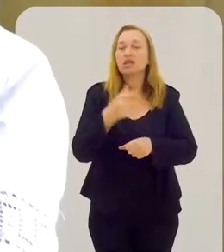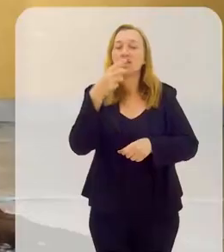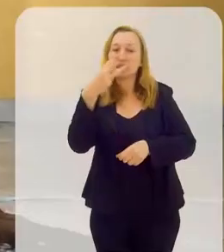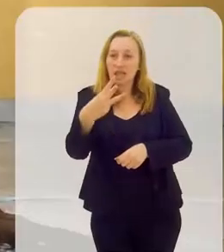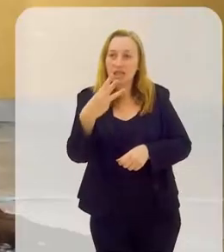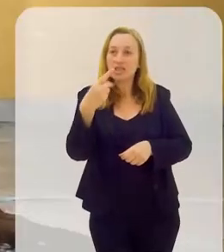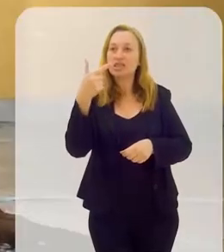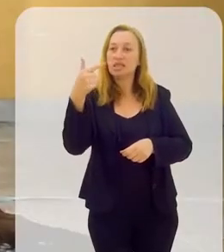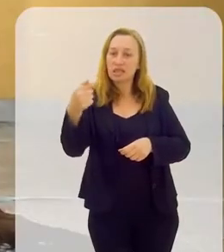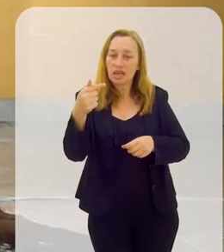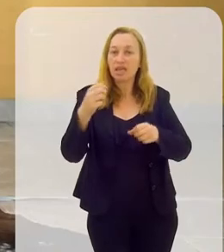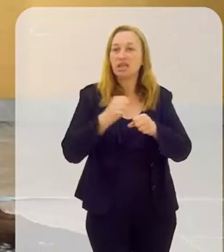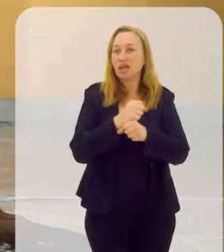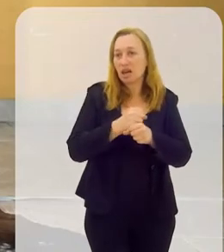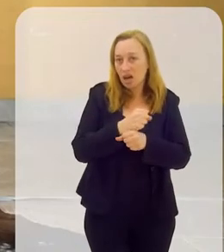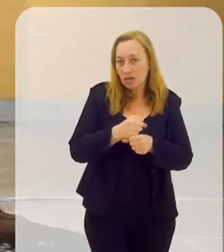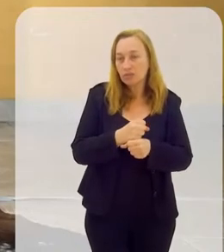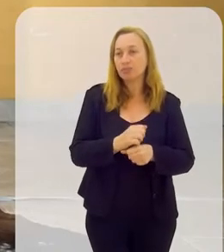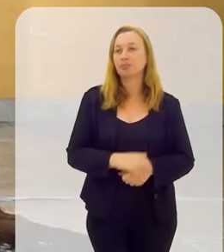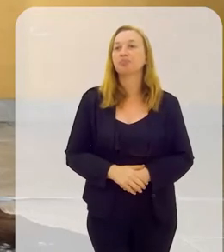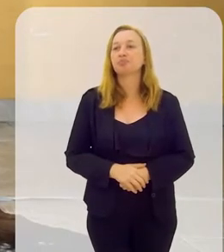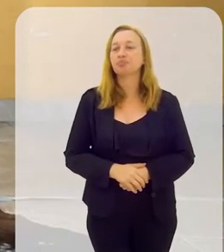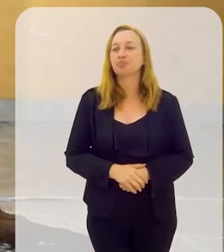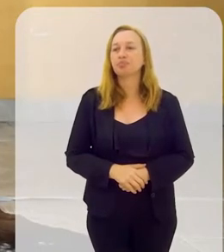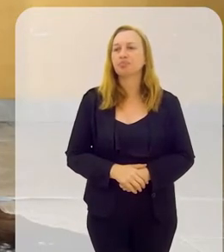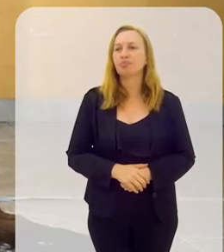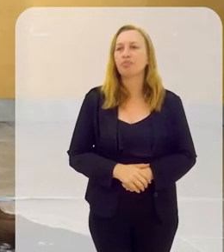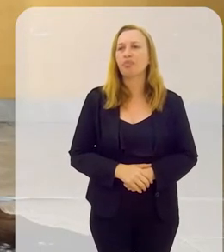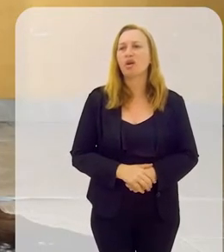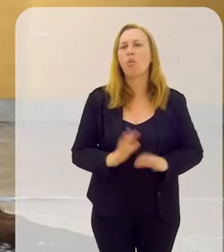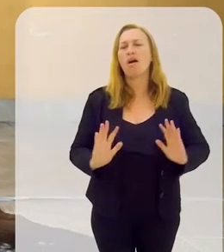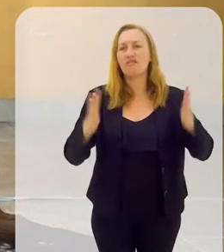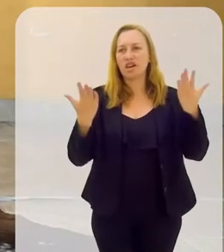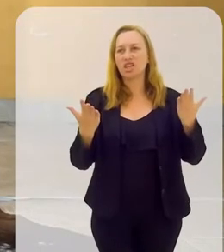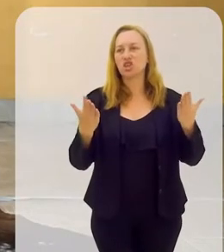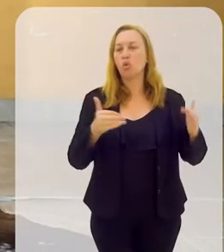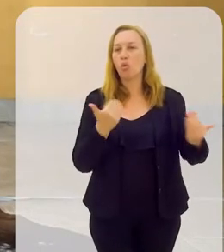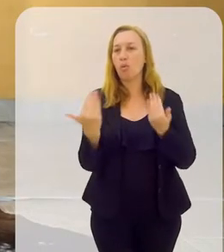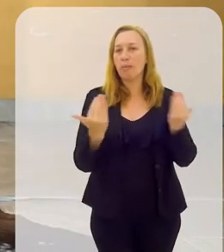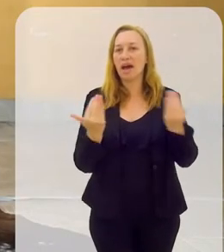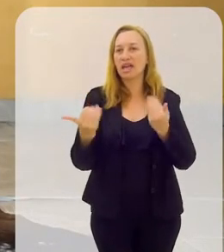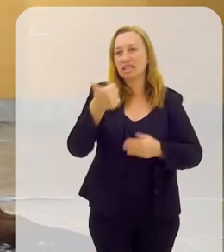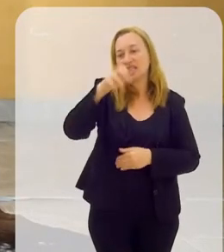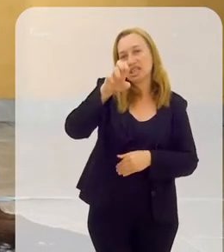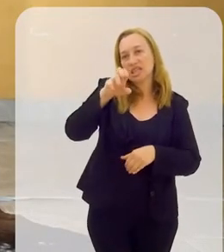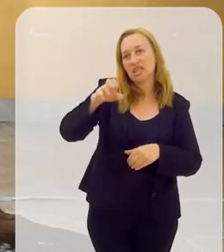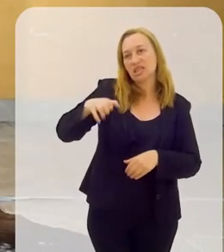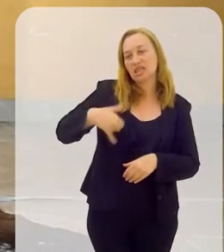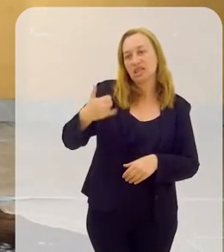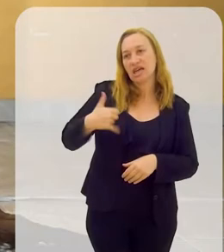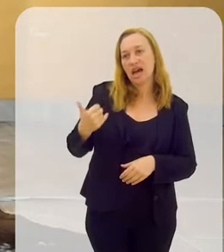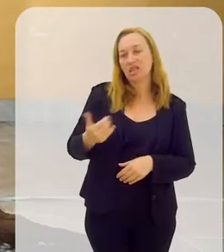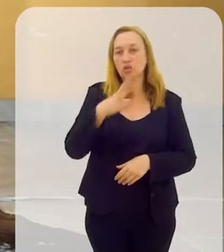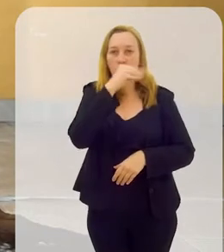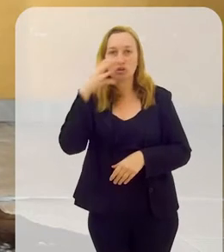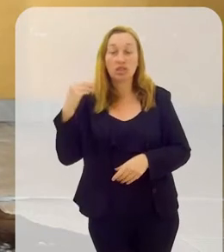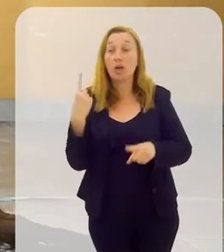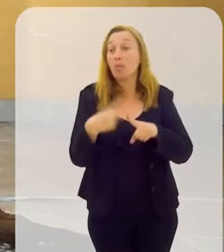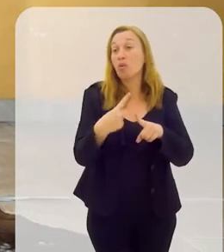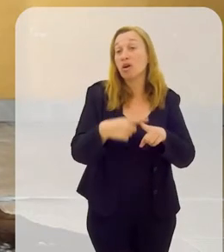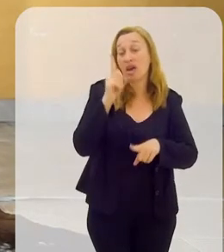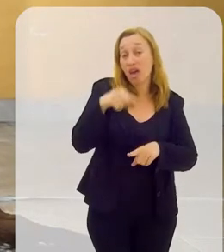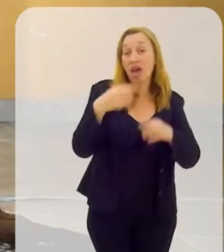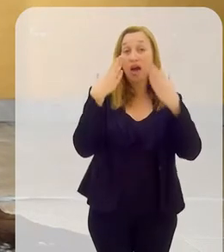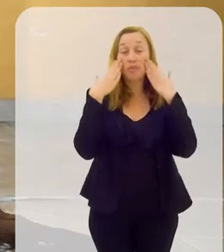e de sete anos. A obrigação de sete anos é como se fosse uma festa de 15 anos de uma adolescente,